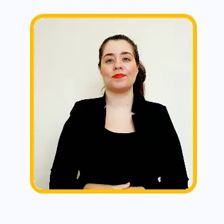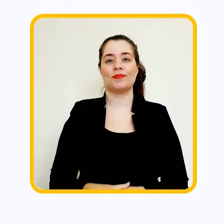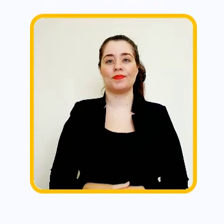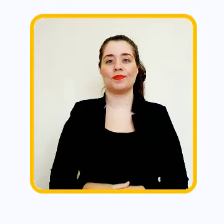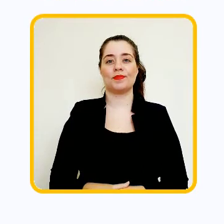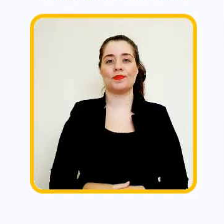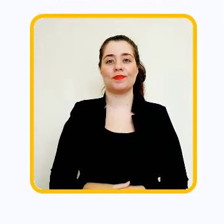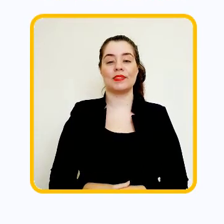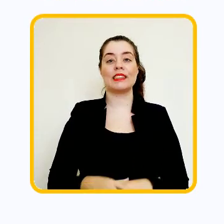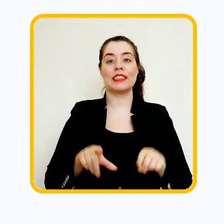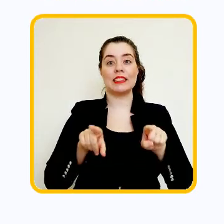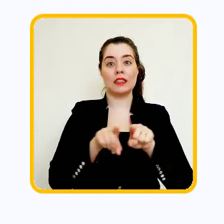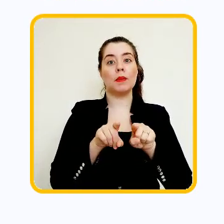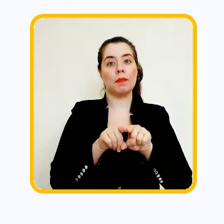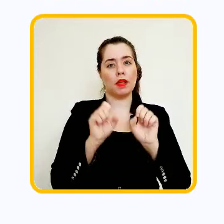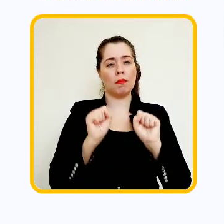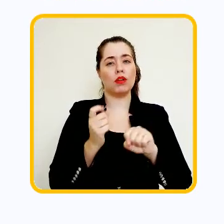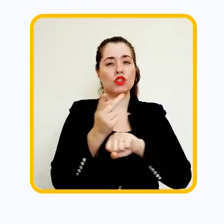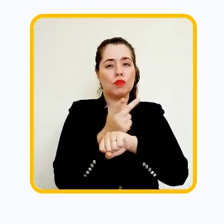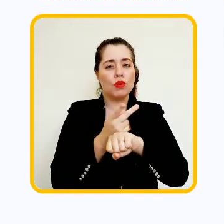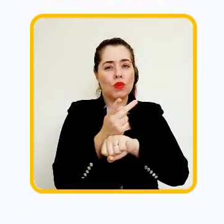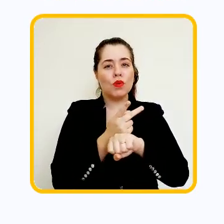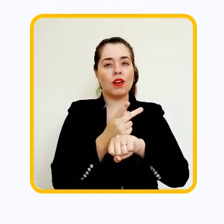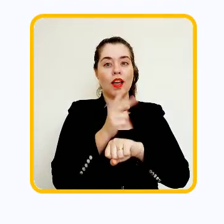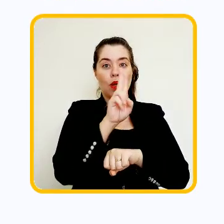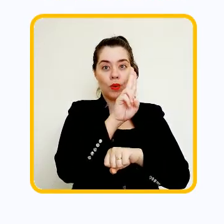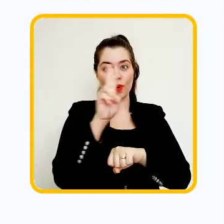Você também pode fazer uma busca pelo nome.